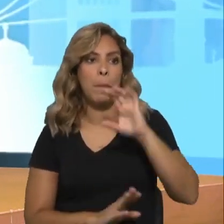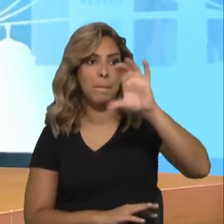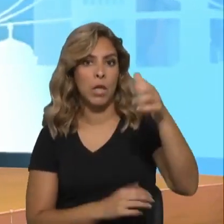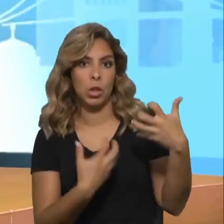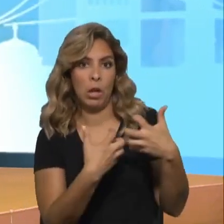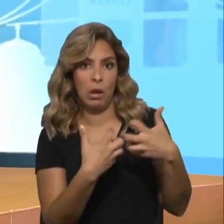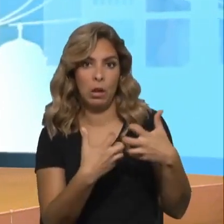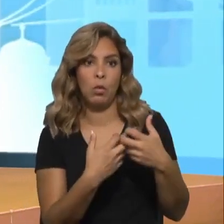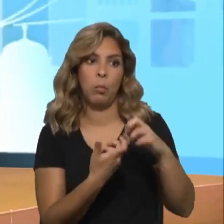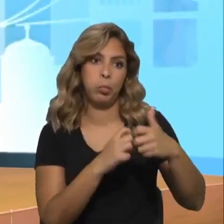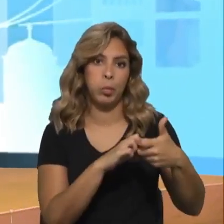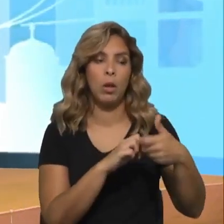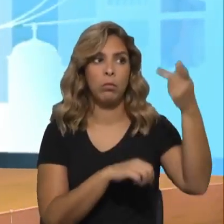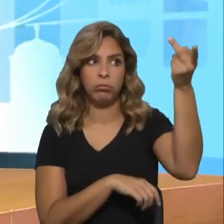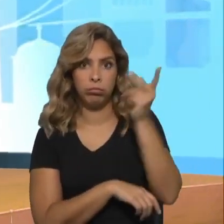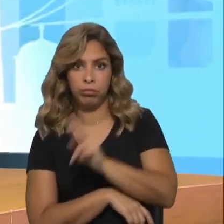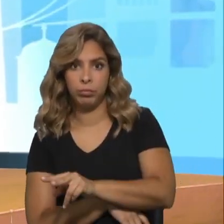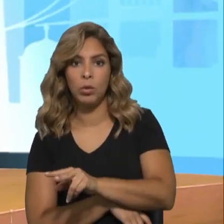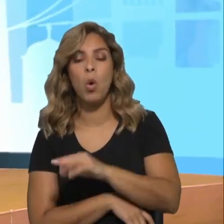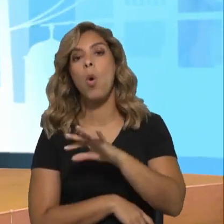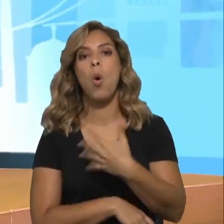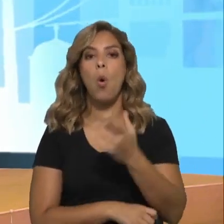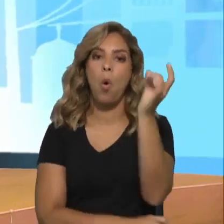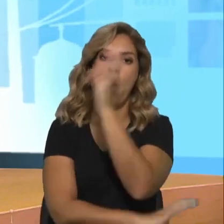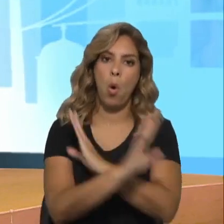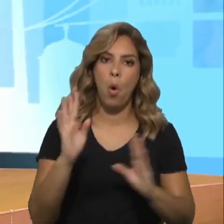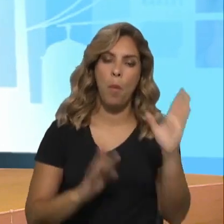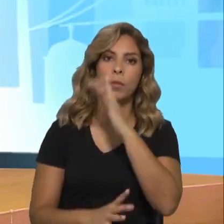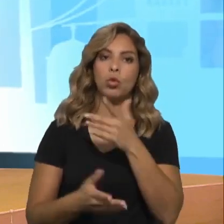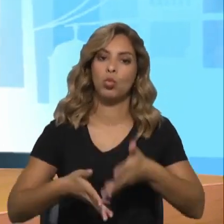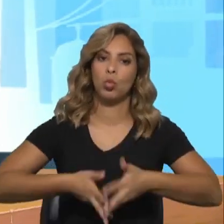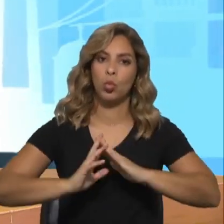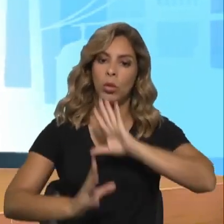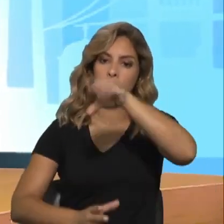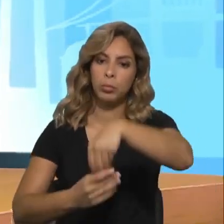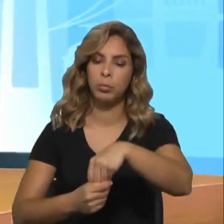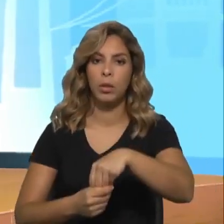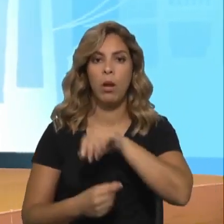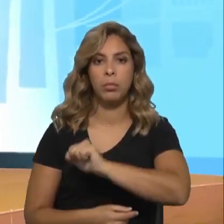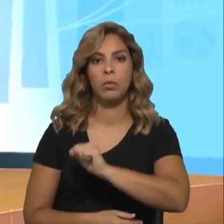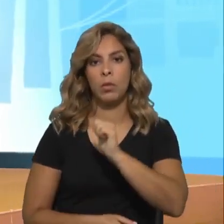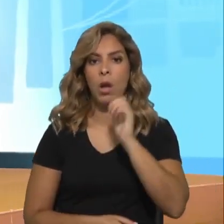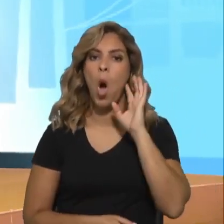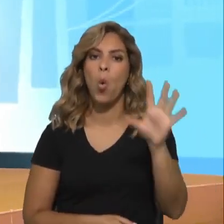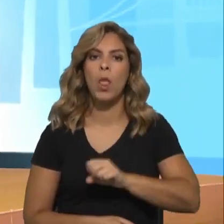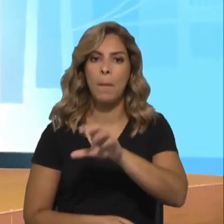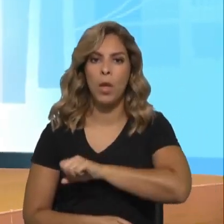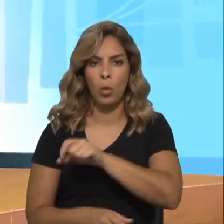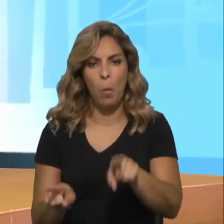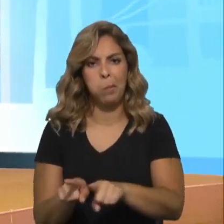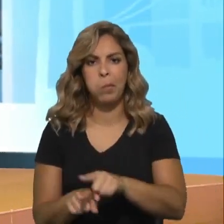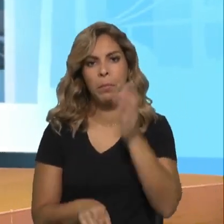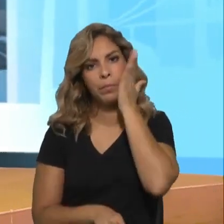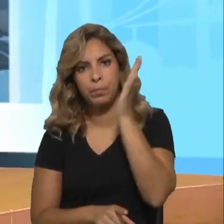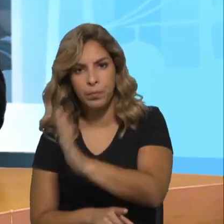de trânsito ou, estando num país da União Europeia, estão em estruturas de acolhimento. Numa primeira fase, nós acolhemos em